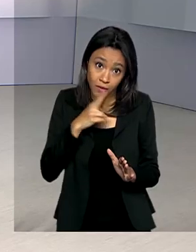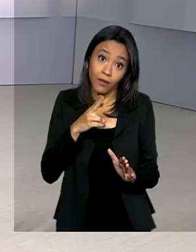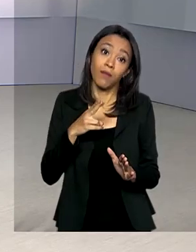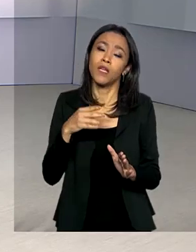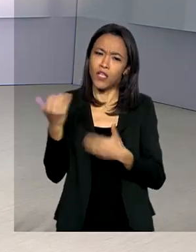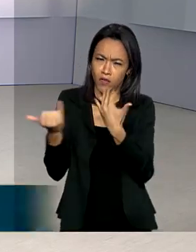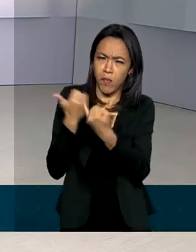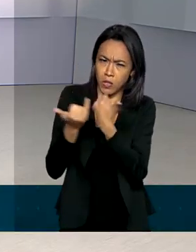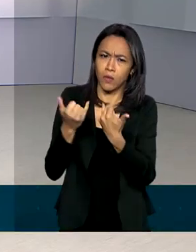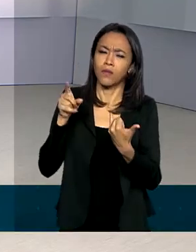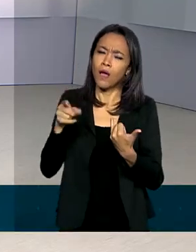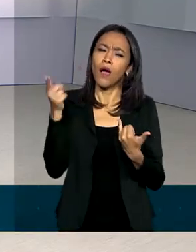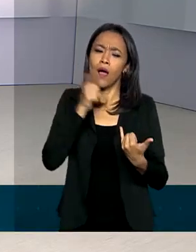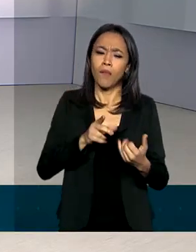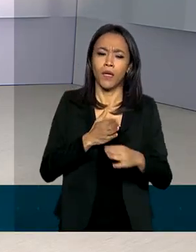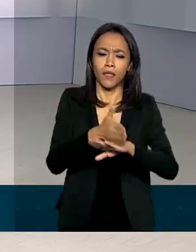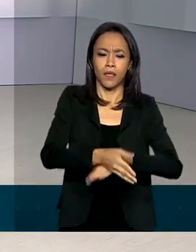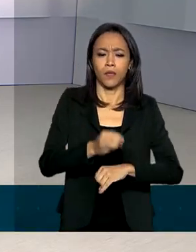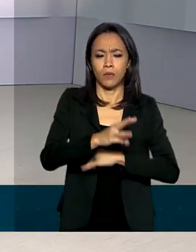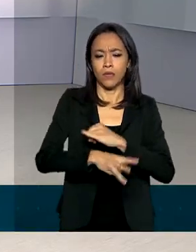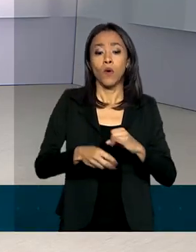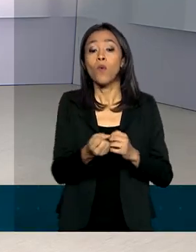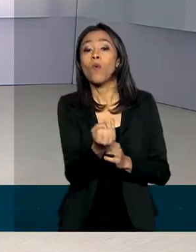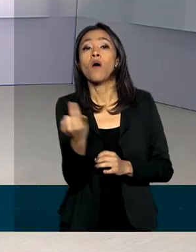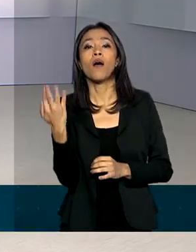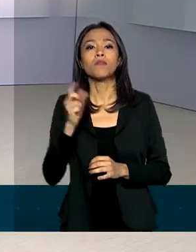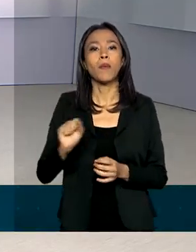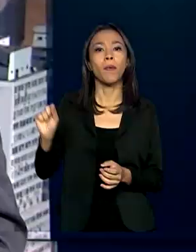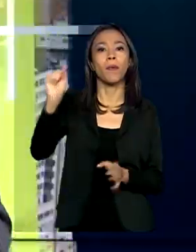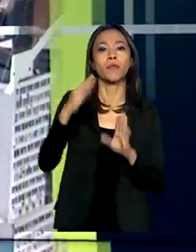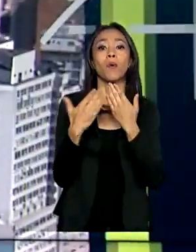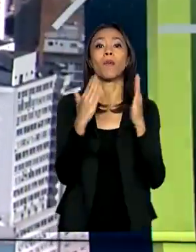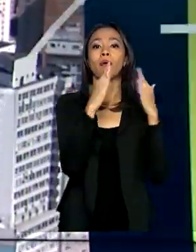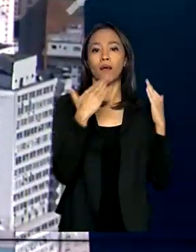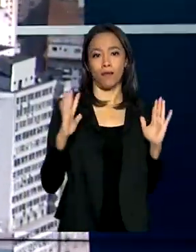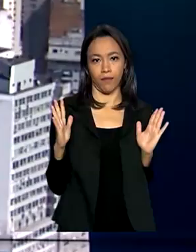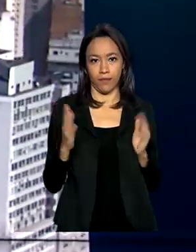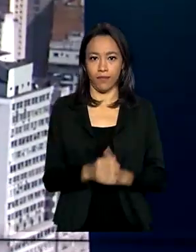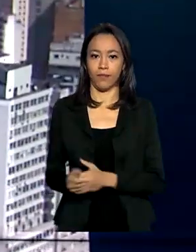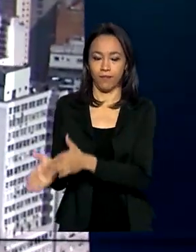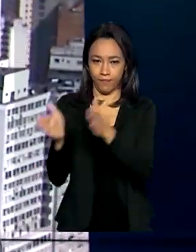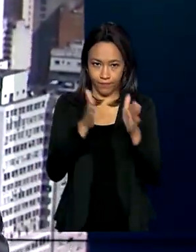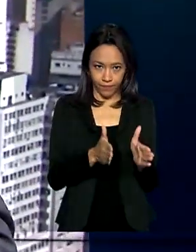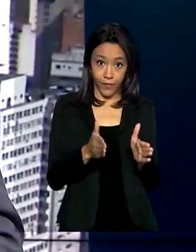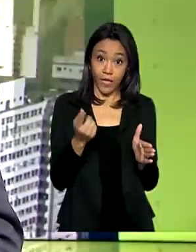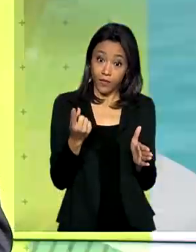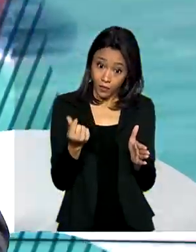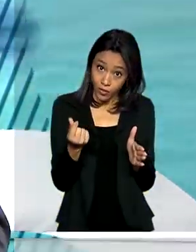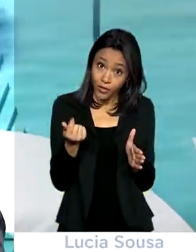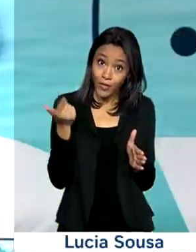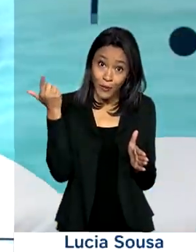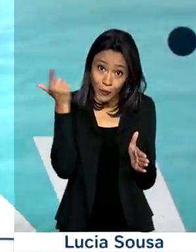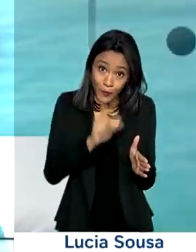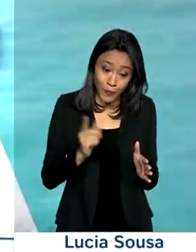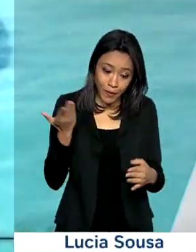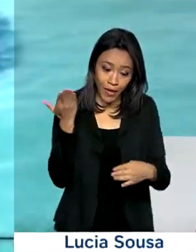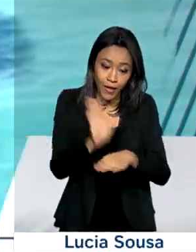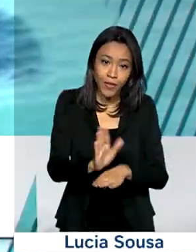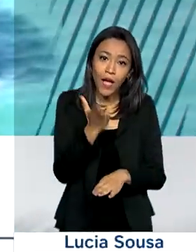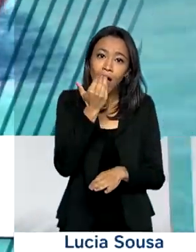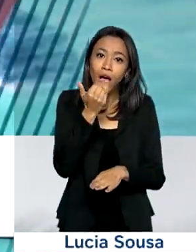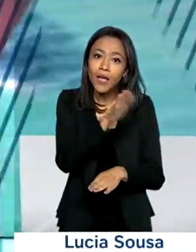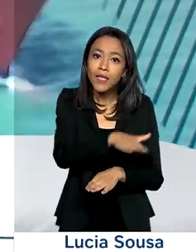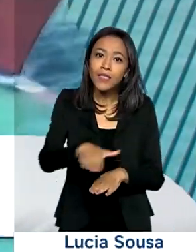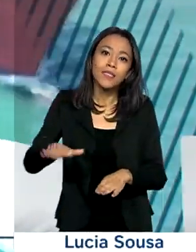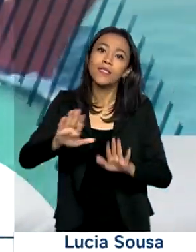banco, é possível consultar quais agências vão estar abertas. Dinheiro garantido para a merenda das crianças durante a